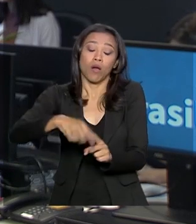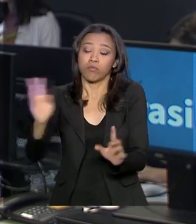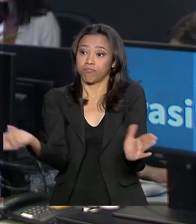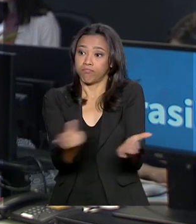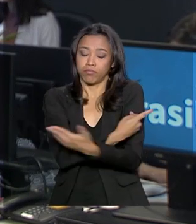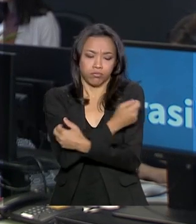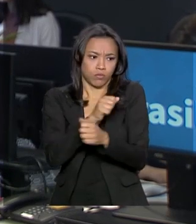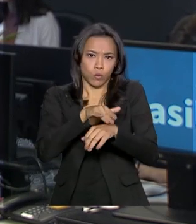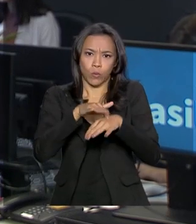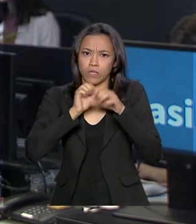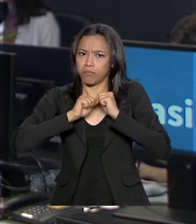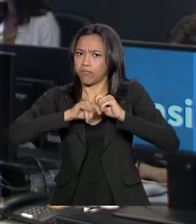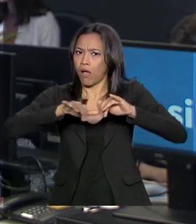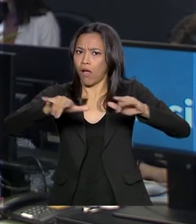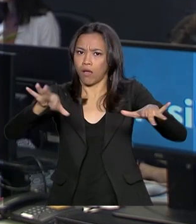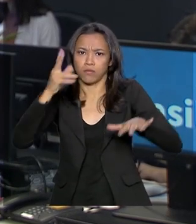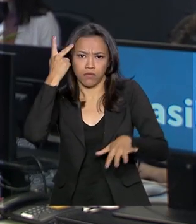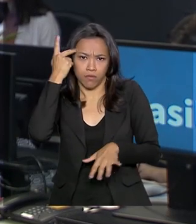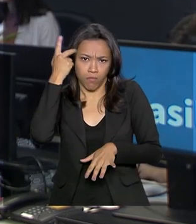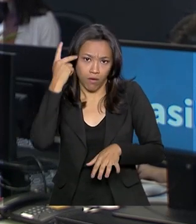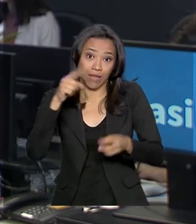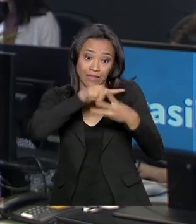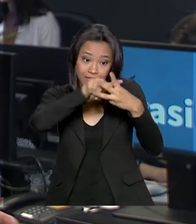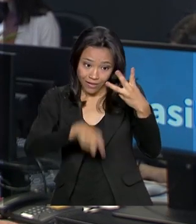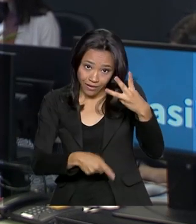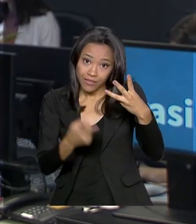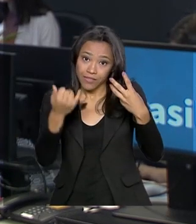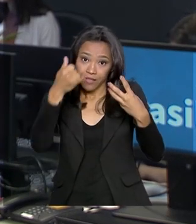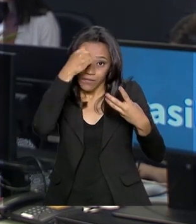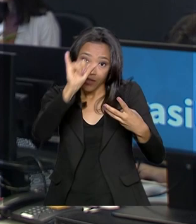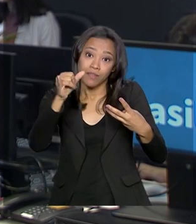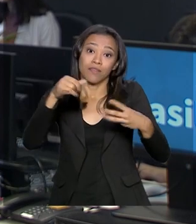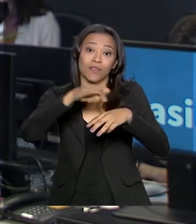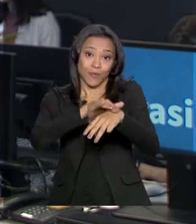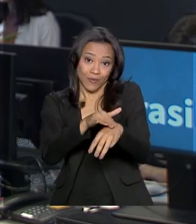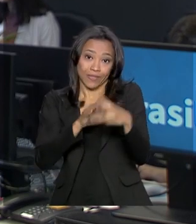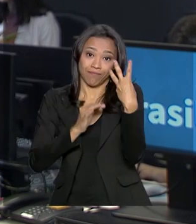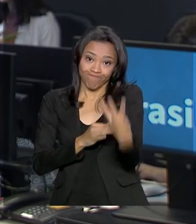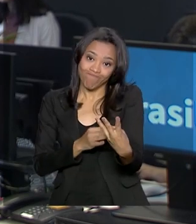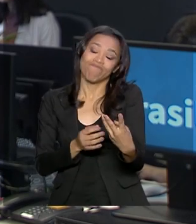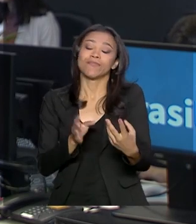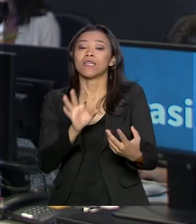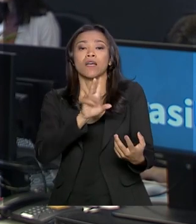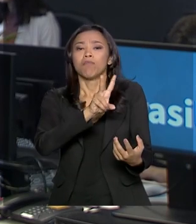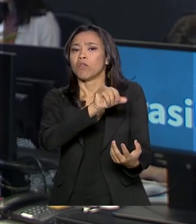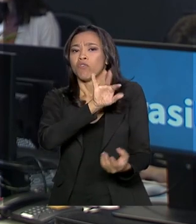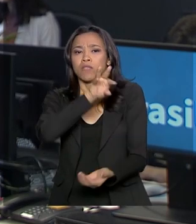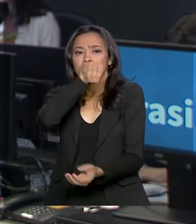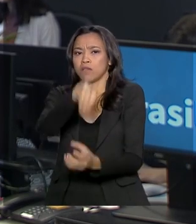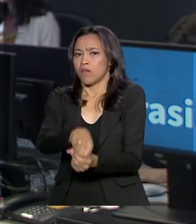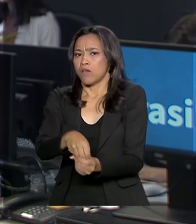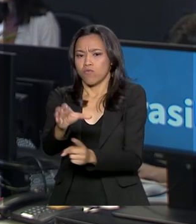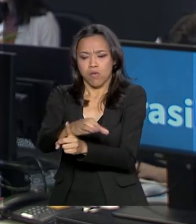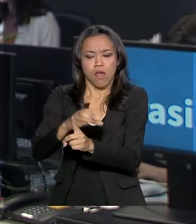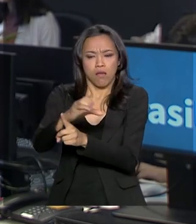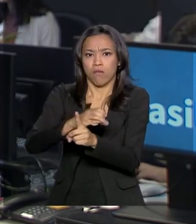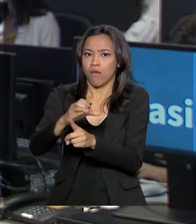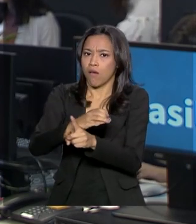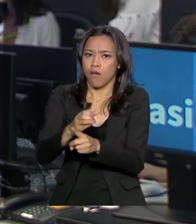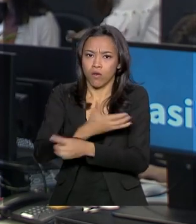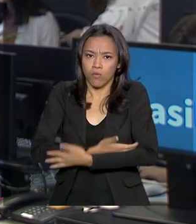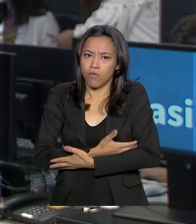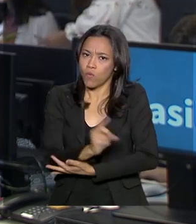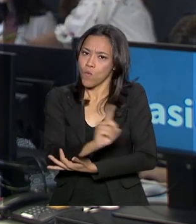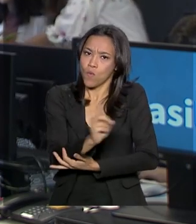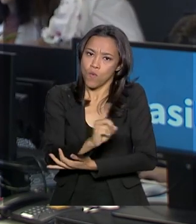surto da doença em São Paulo. Mas atenção, essa dose não será contabilizada no calendário nacional de vacinação da criança. E